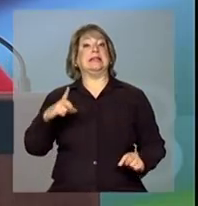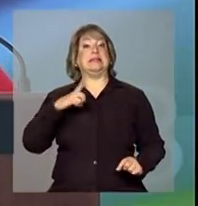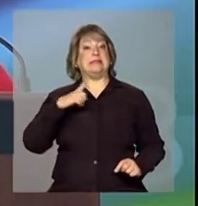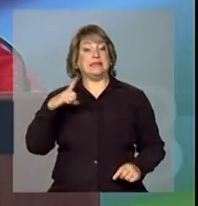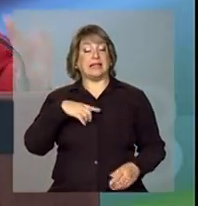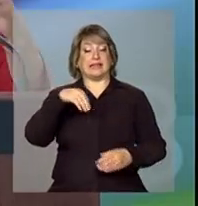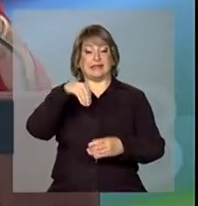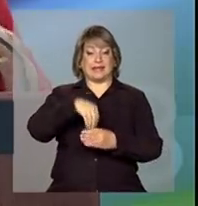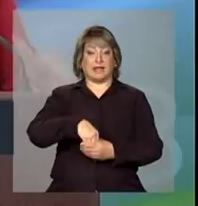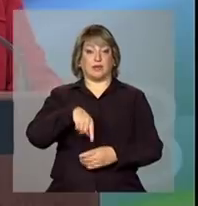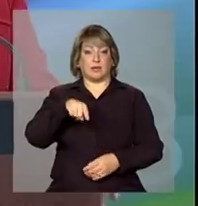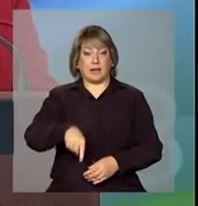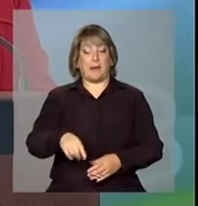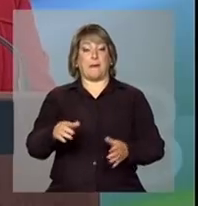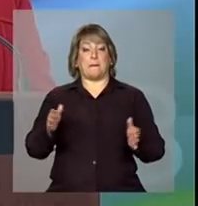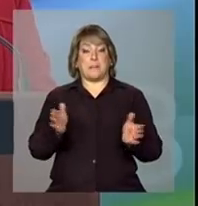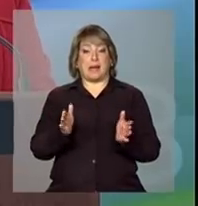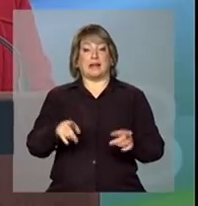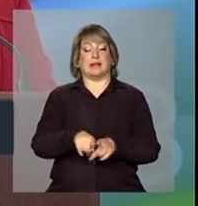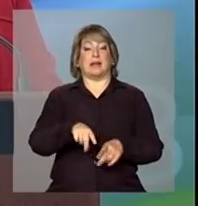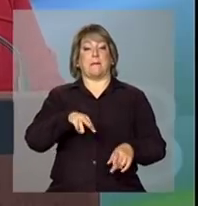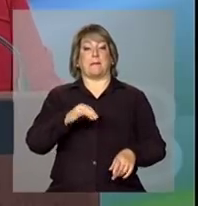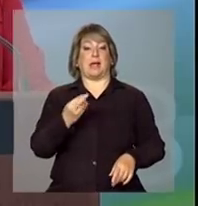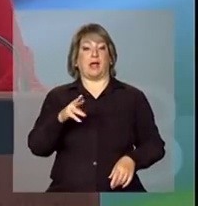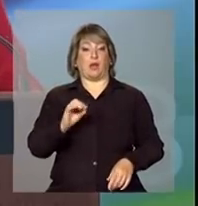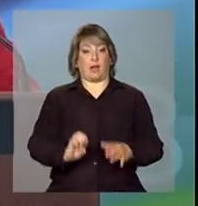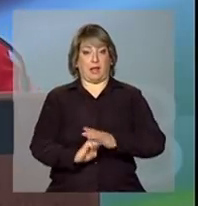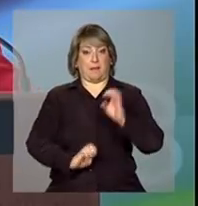e pequena empresa o objetivo das suas vidas.